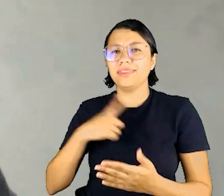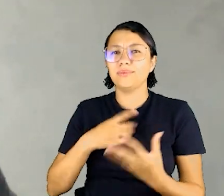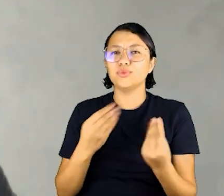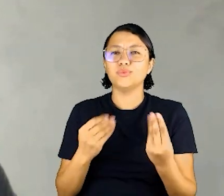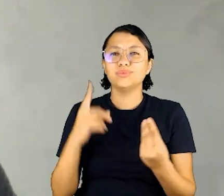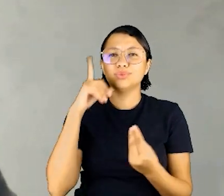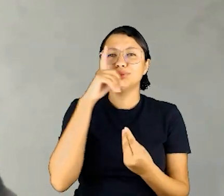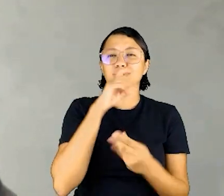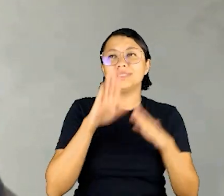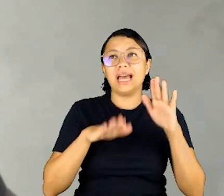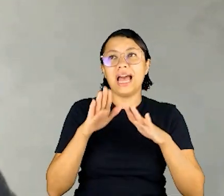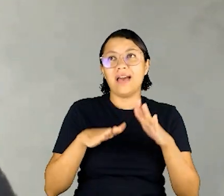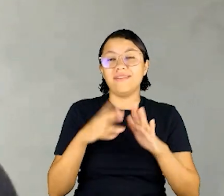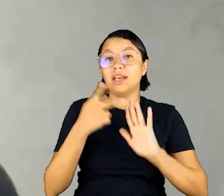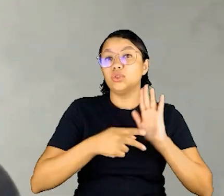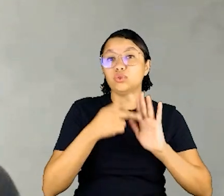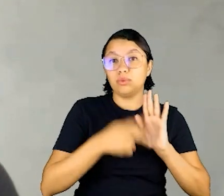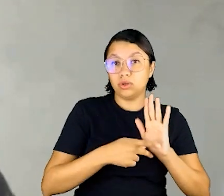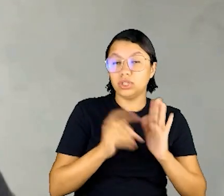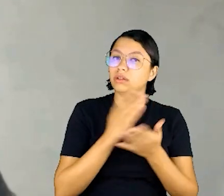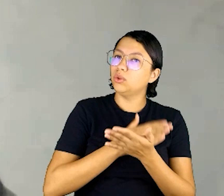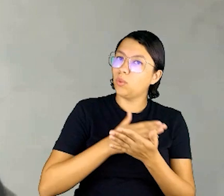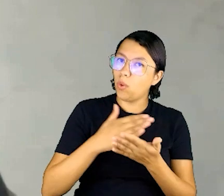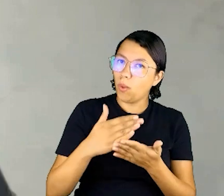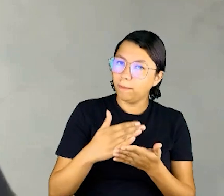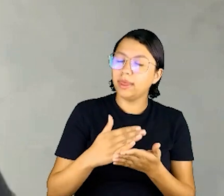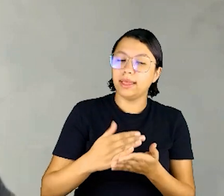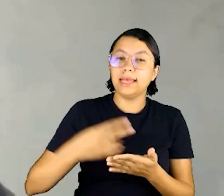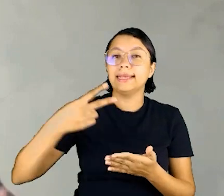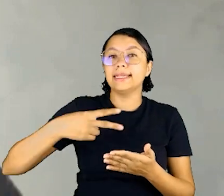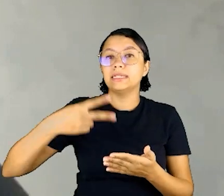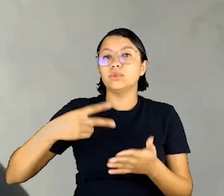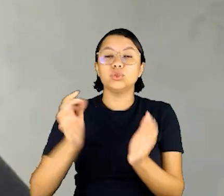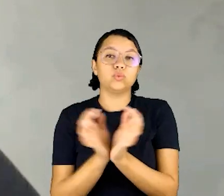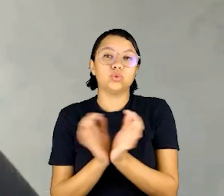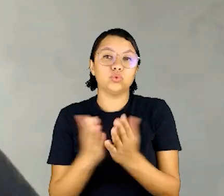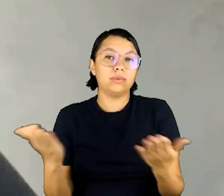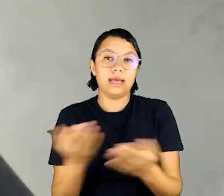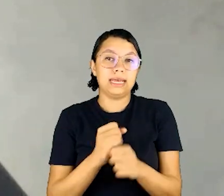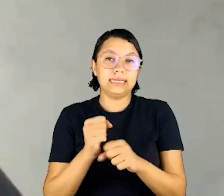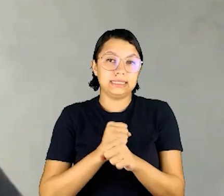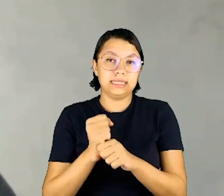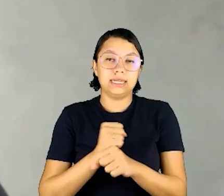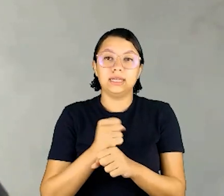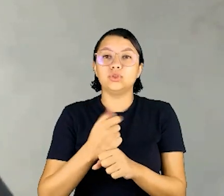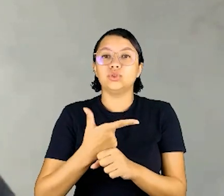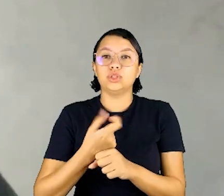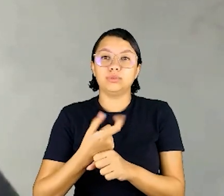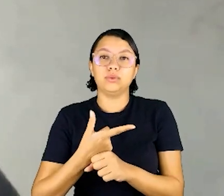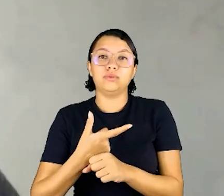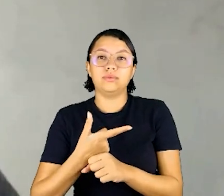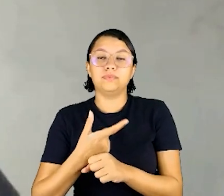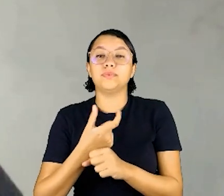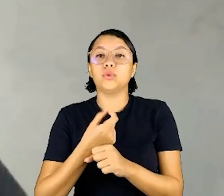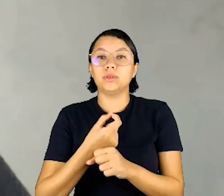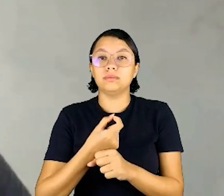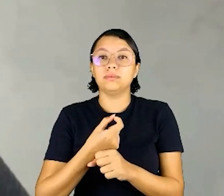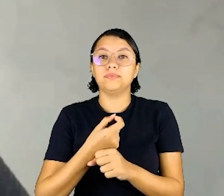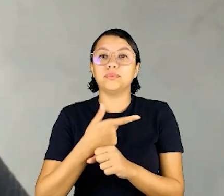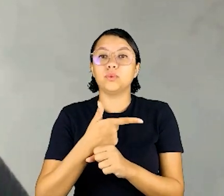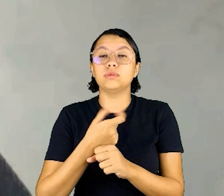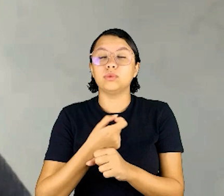uma grande dificuldade, às vezes, o projeto é em Brionag, nós estamos na segunda turminha nesse ano, em 2023,